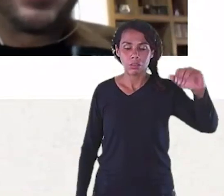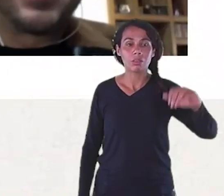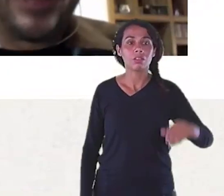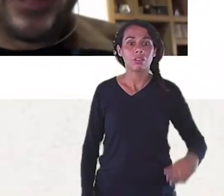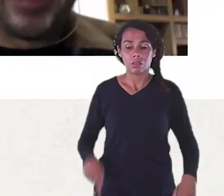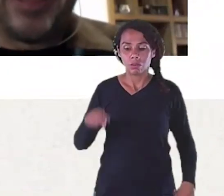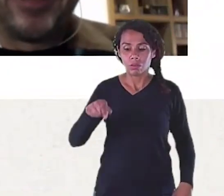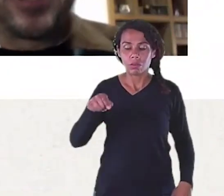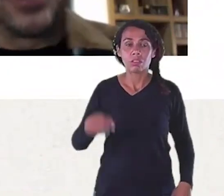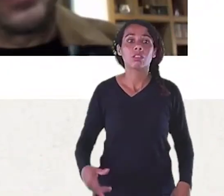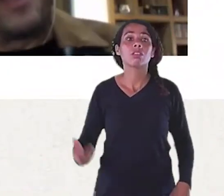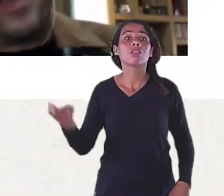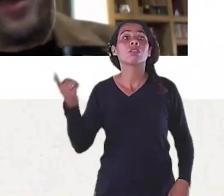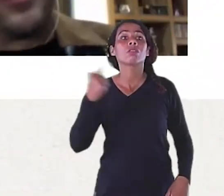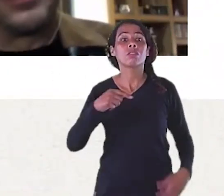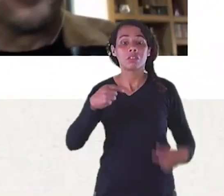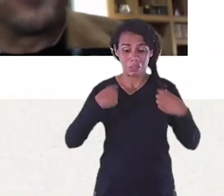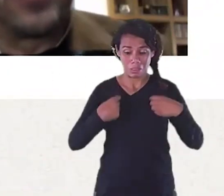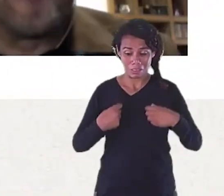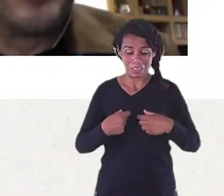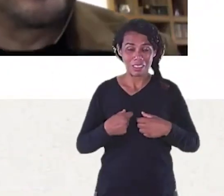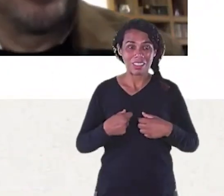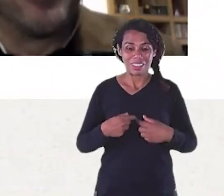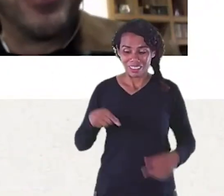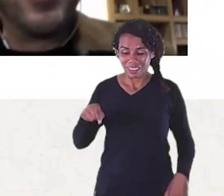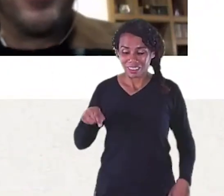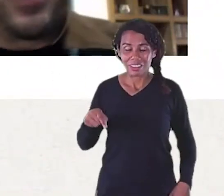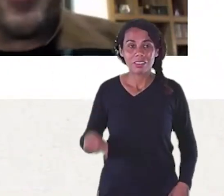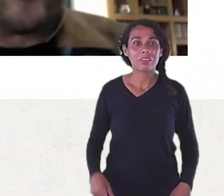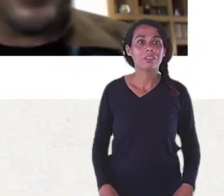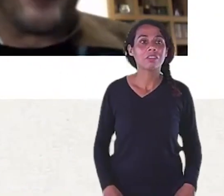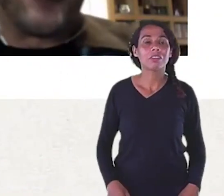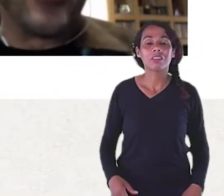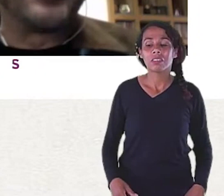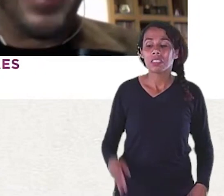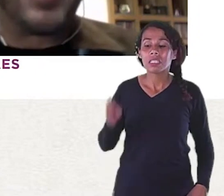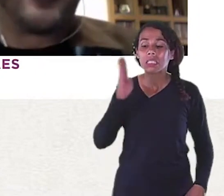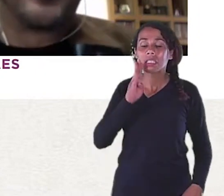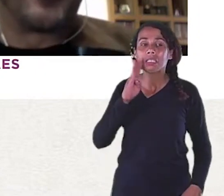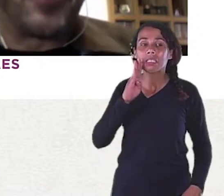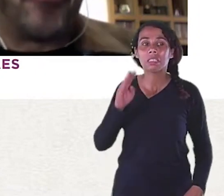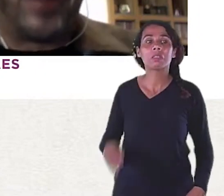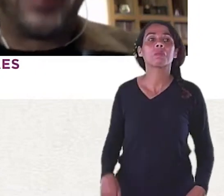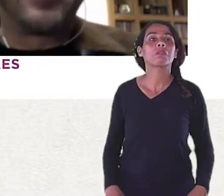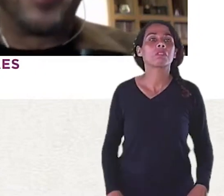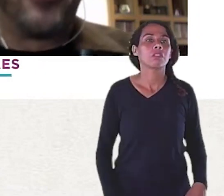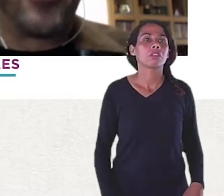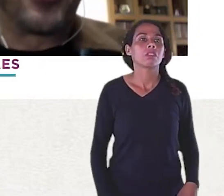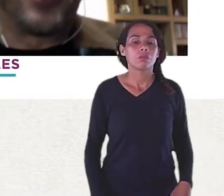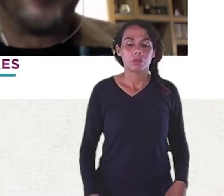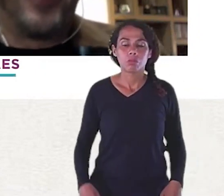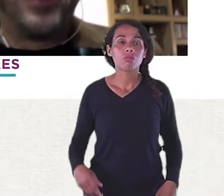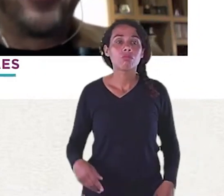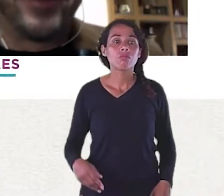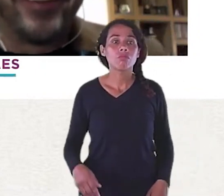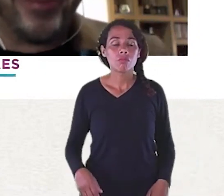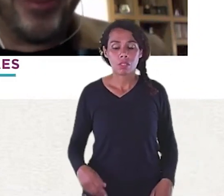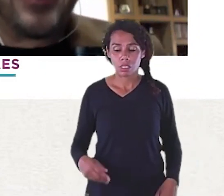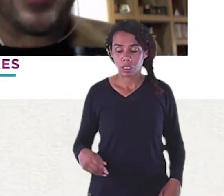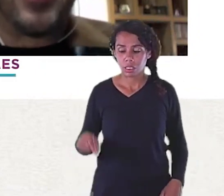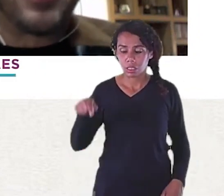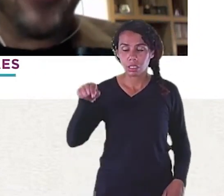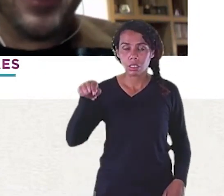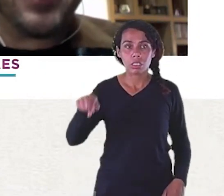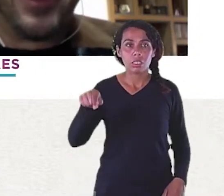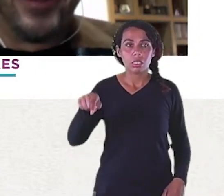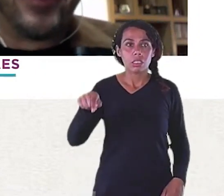Porque quis dizer Que ele estava Deixando ser rebelde Ele estava já Ficando reconhecido E eu falei Com o custodário Eu estou preocupado Daqui a pouco Eu estou ficando velho Porque